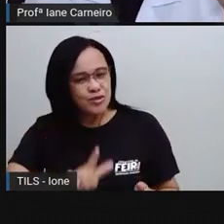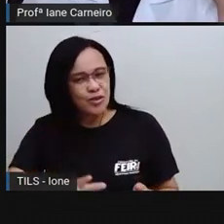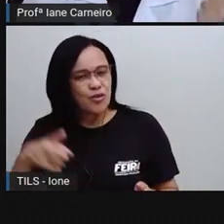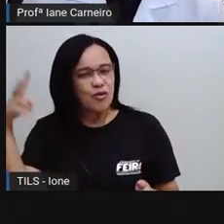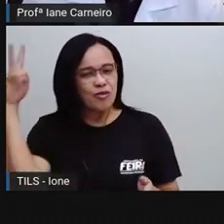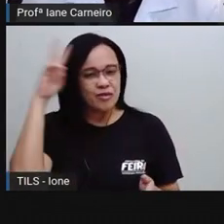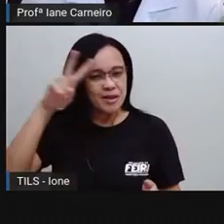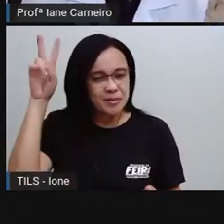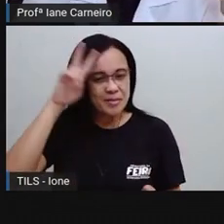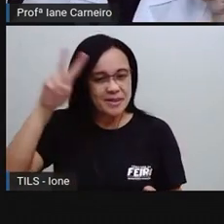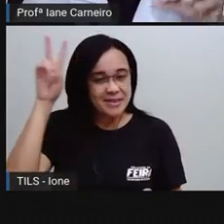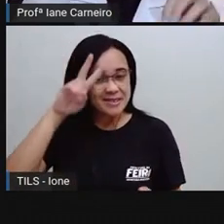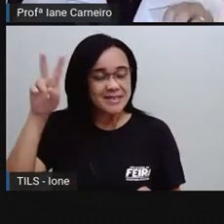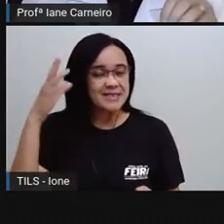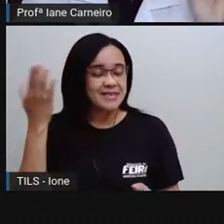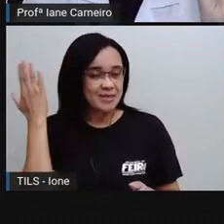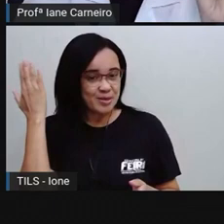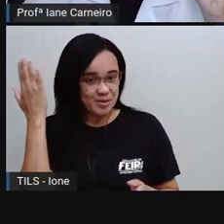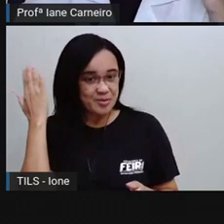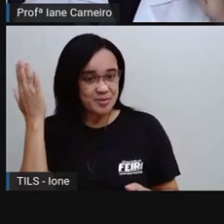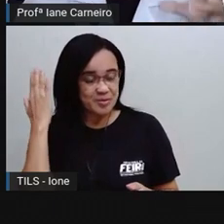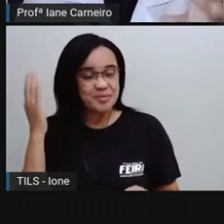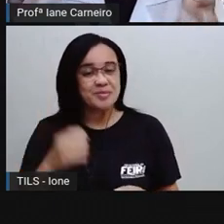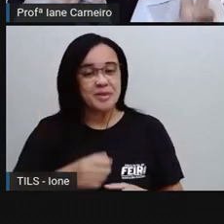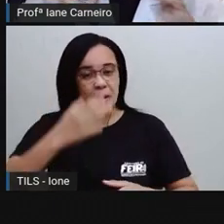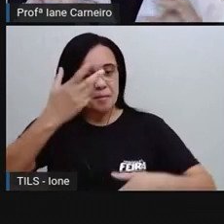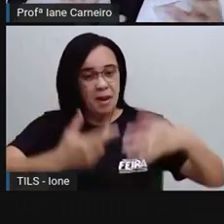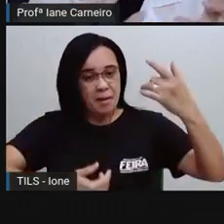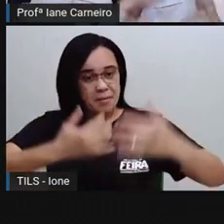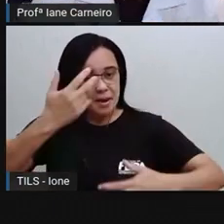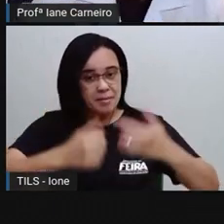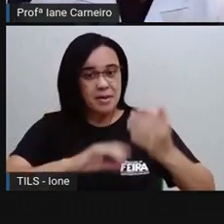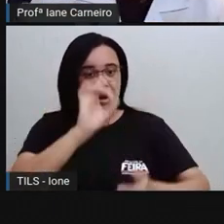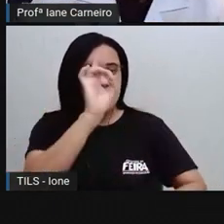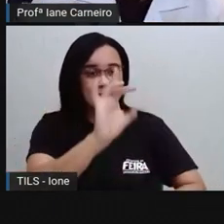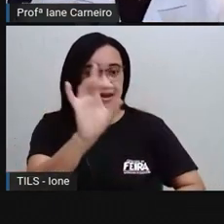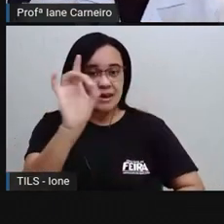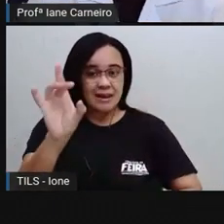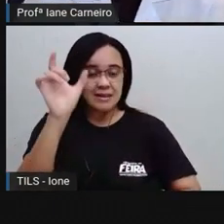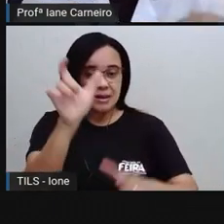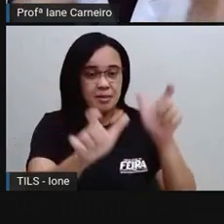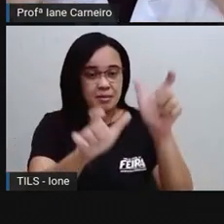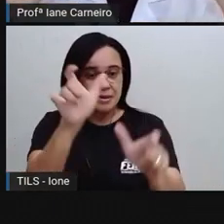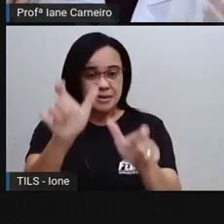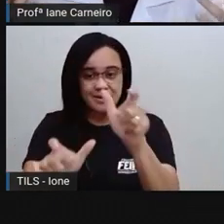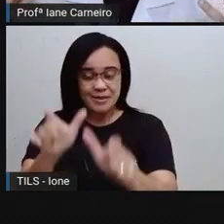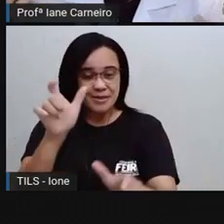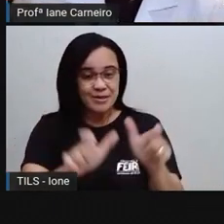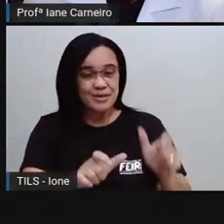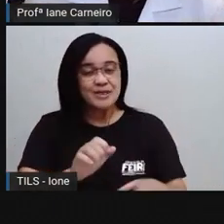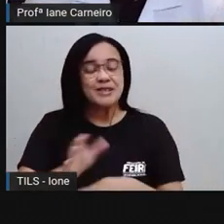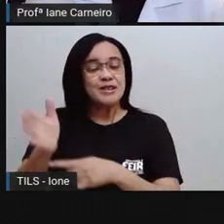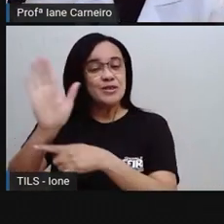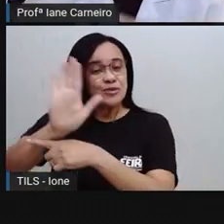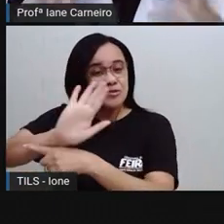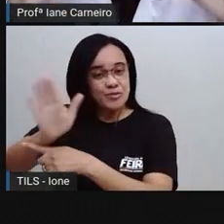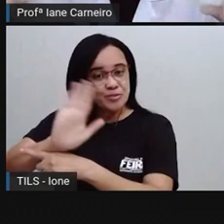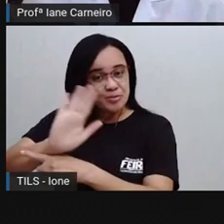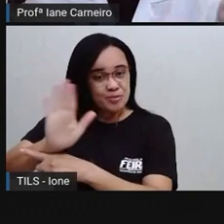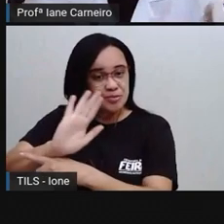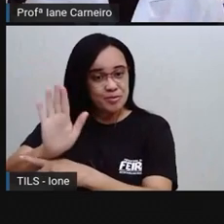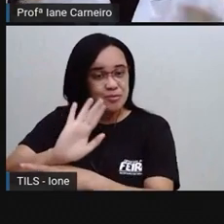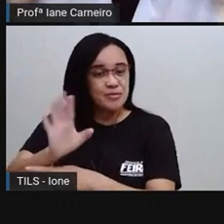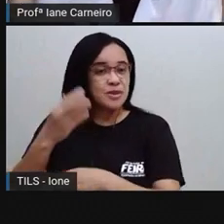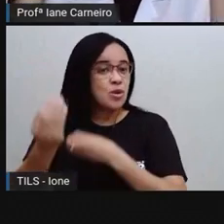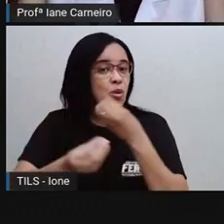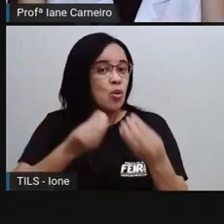né? Lembram que a Pró trouxe, né? Falando de cada personagem do filme e que o filme acontece, boa parte